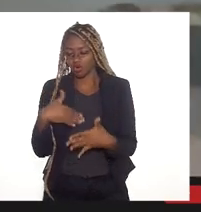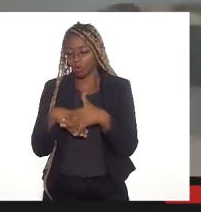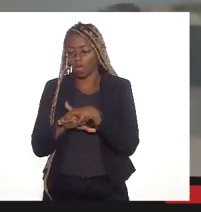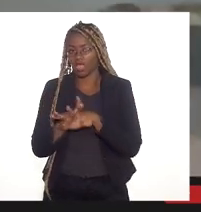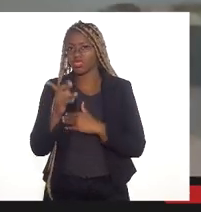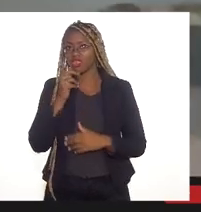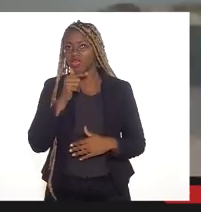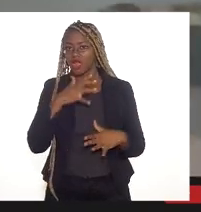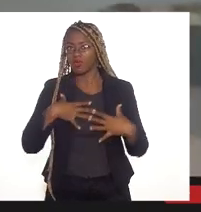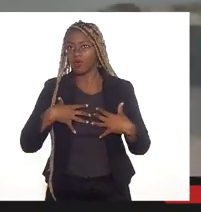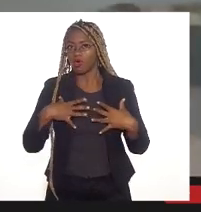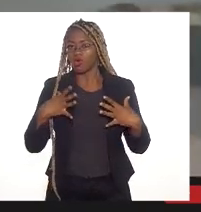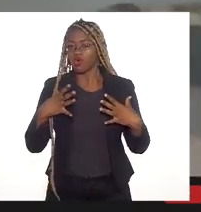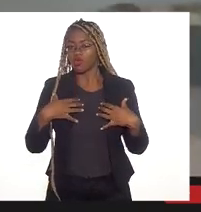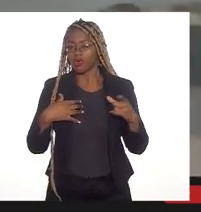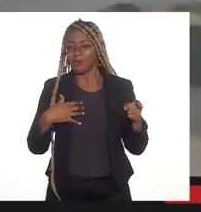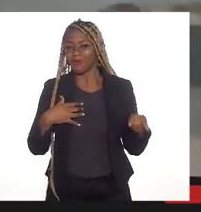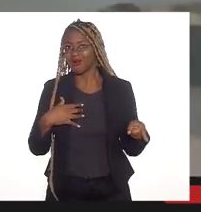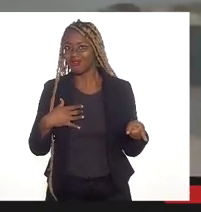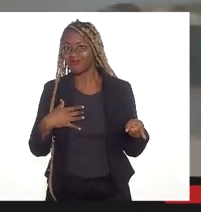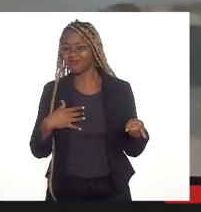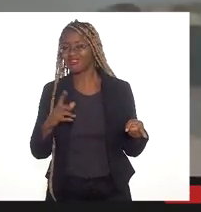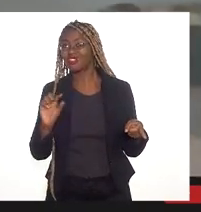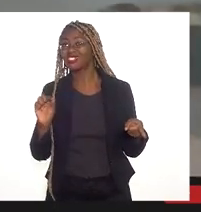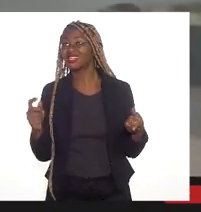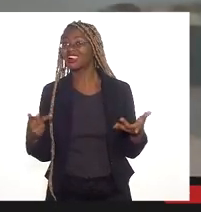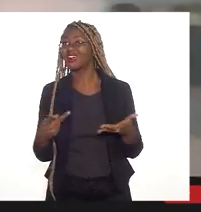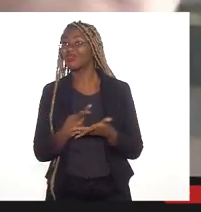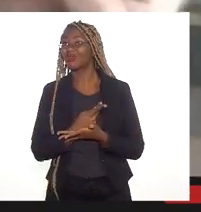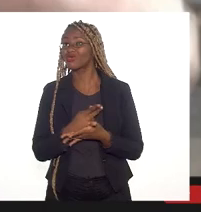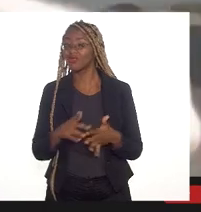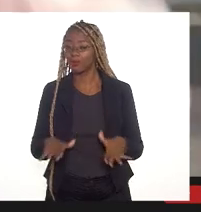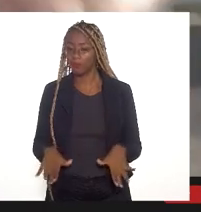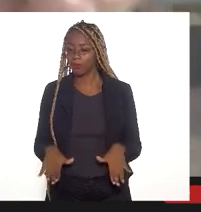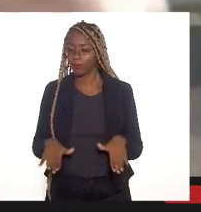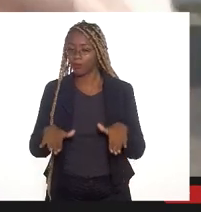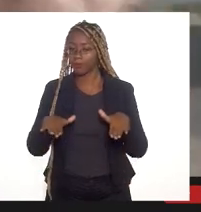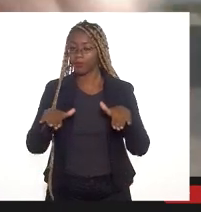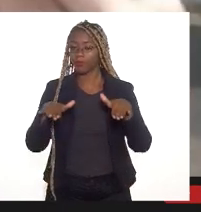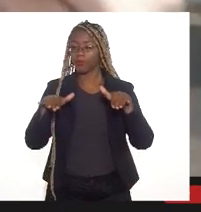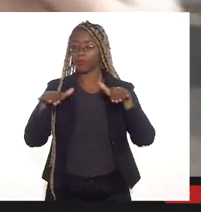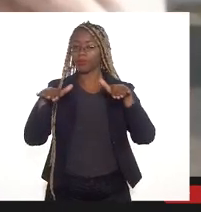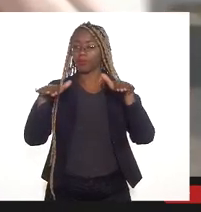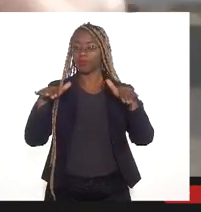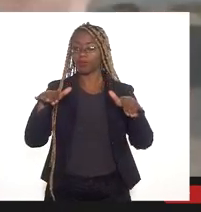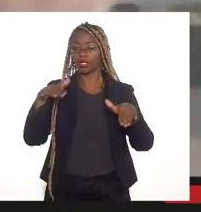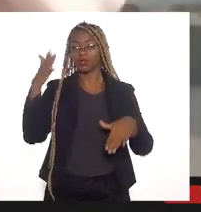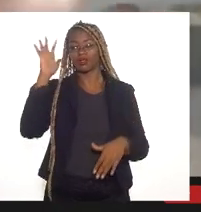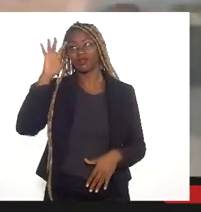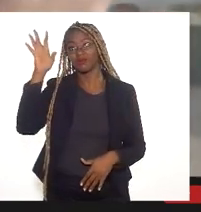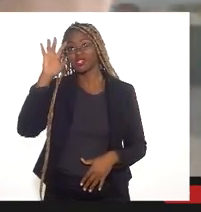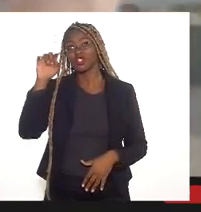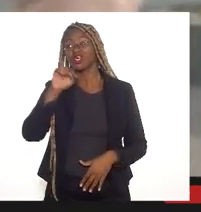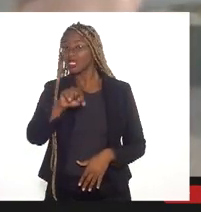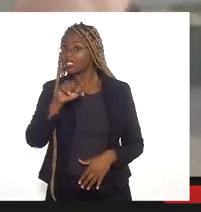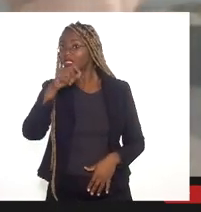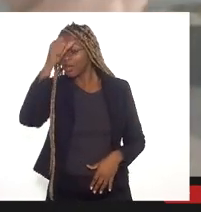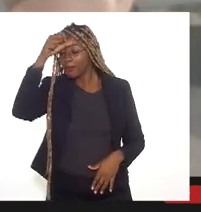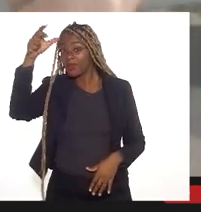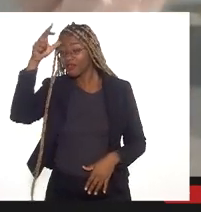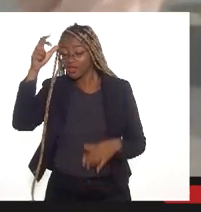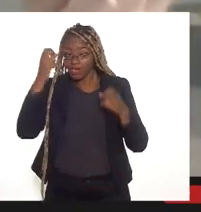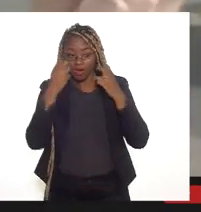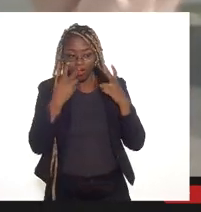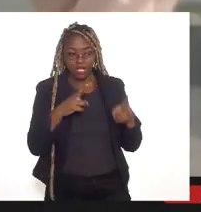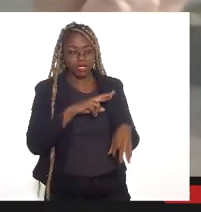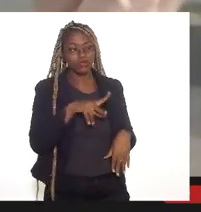que é o campo do bomba, o que vai acontecer numa enchente? Imaginem o que vai... É isso que a prefeitura tinha que olhar e não ver o olhar